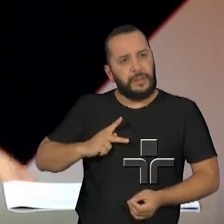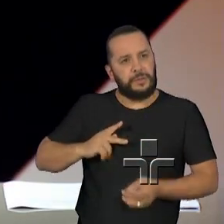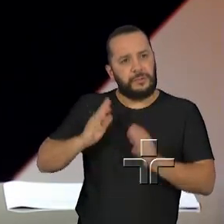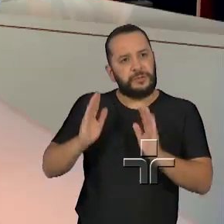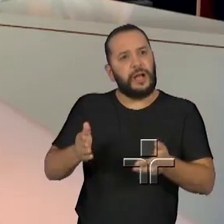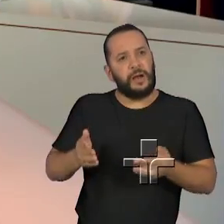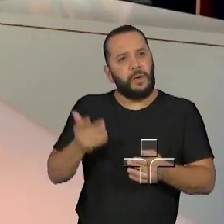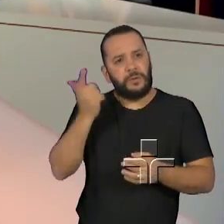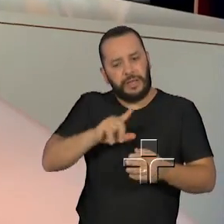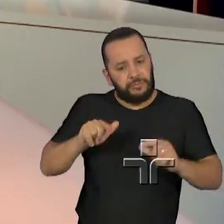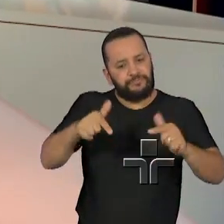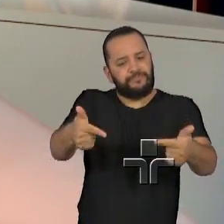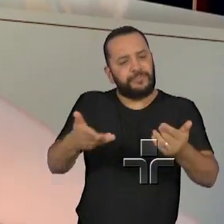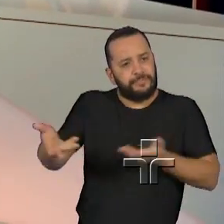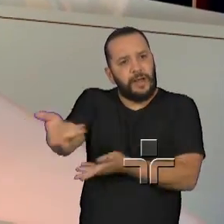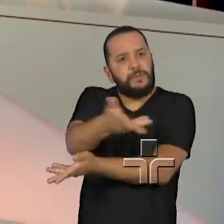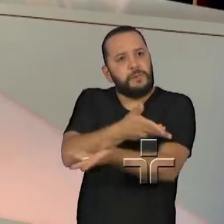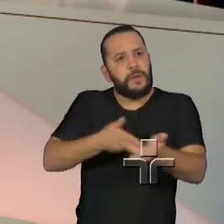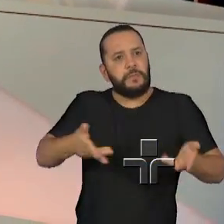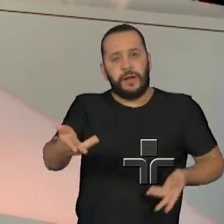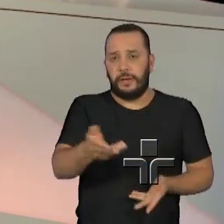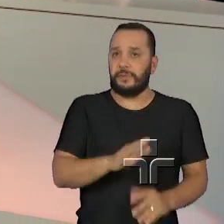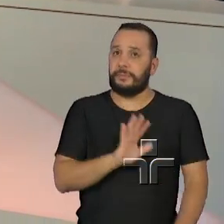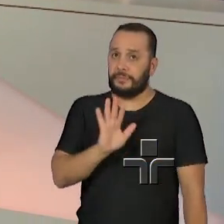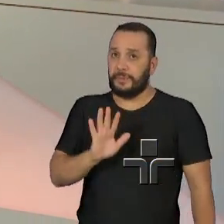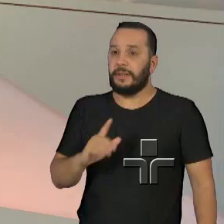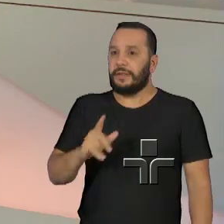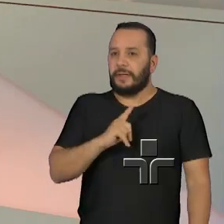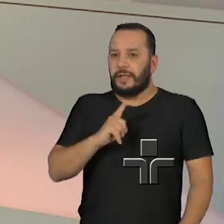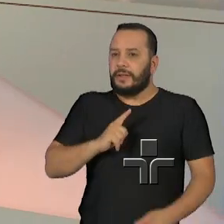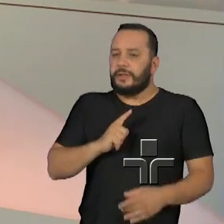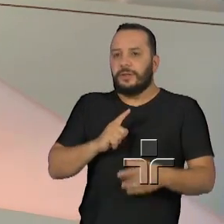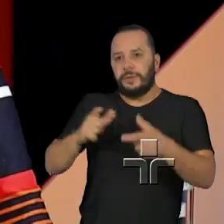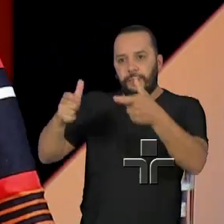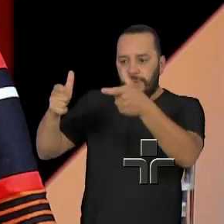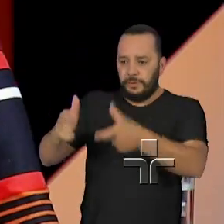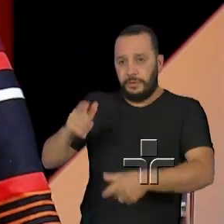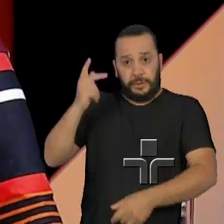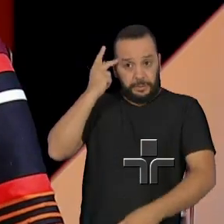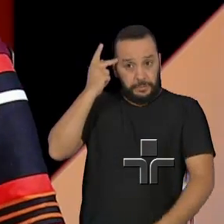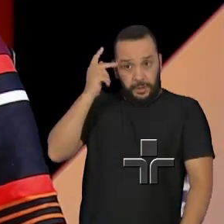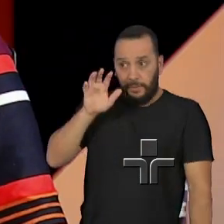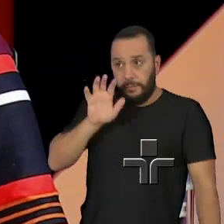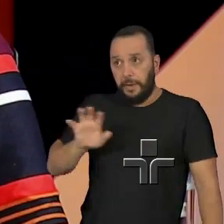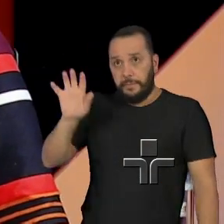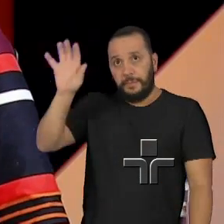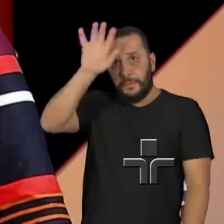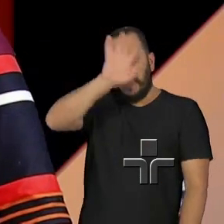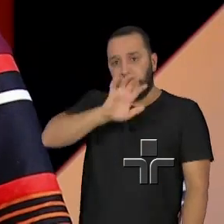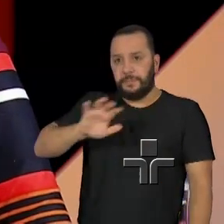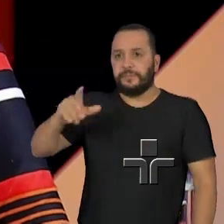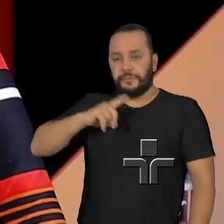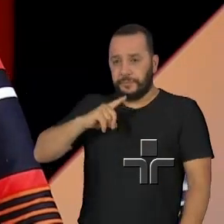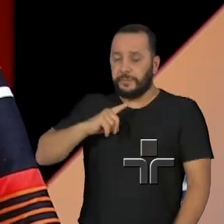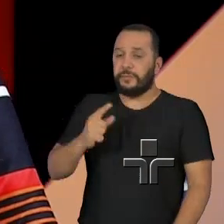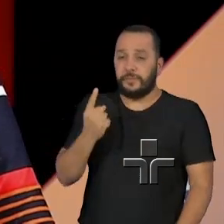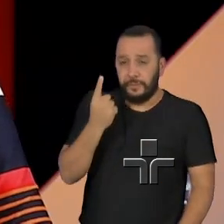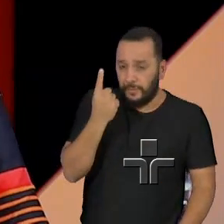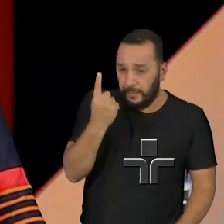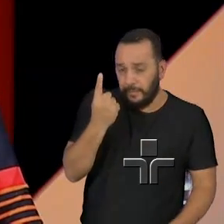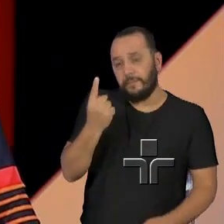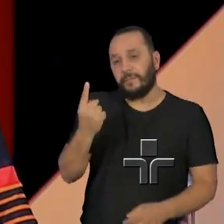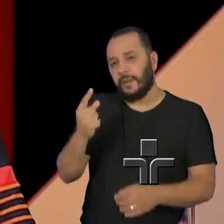integração? O se observa é que cada região tem uma demanda a ser ajustada. Às é um mero ajuste que vai encurtar o caminho